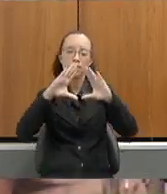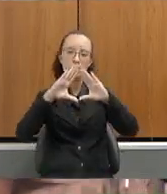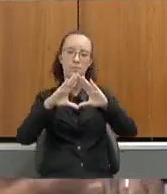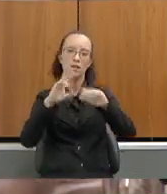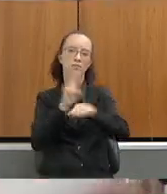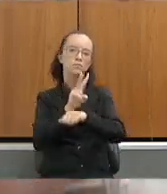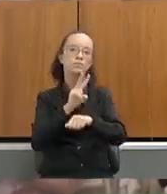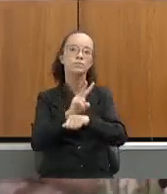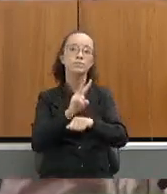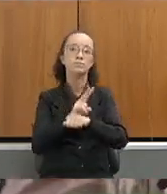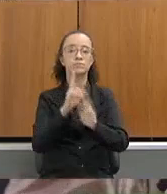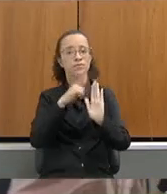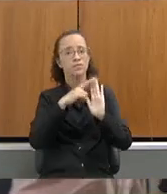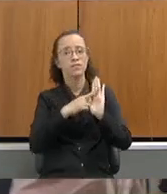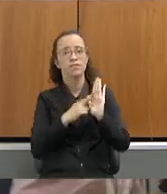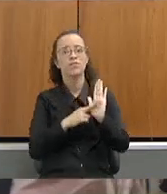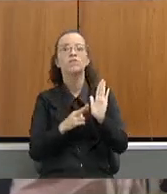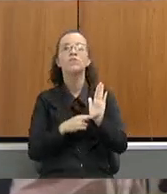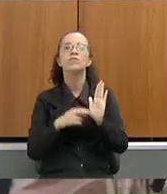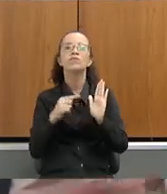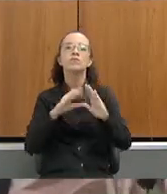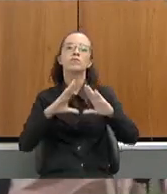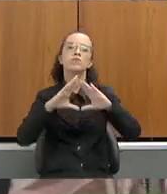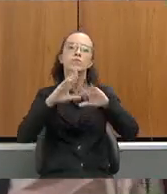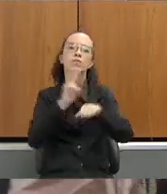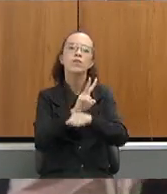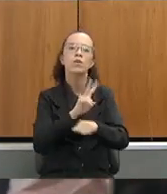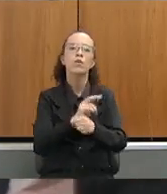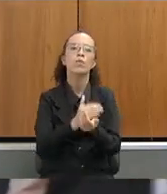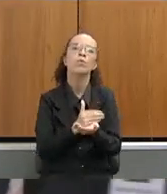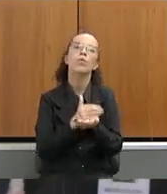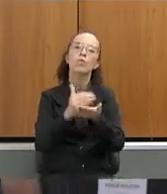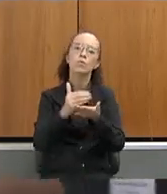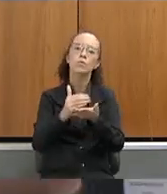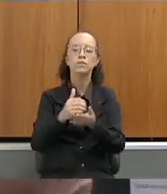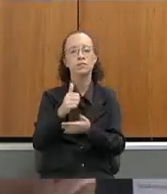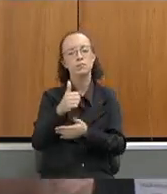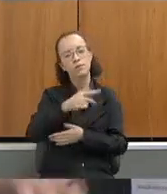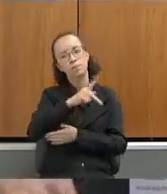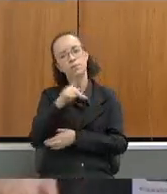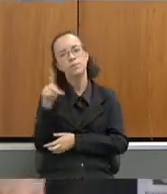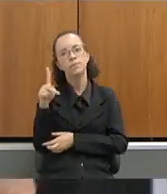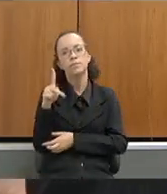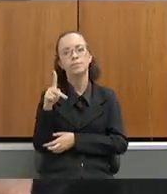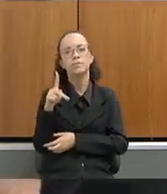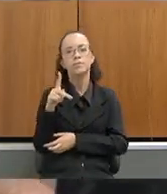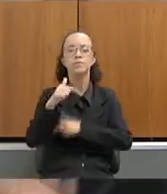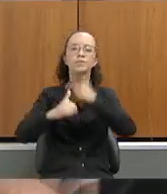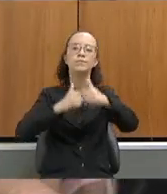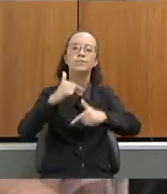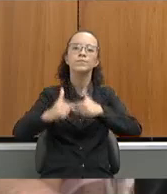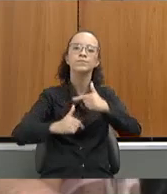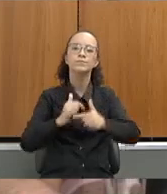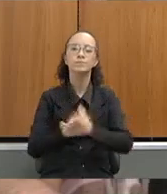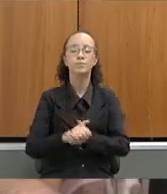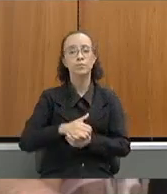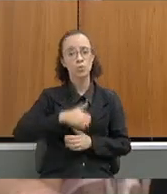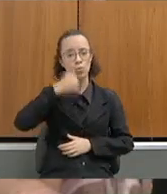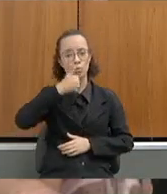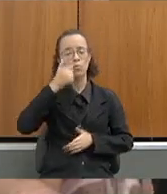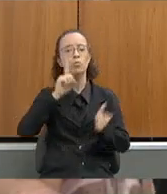Pelas regras aqui do Assembleia Fiscaliza, começa pela presidenta dos trabalhos. Meu primeiro